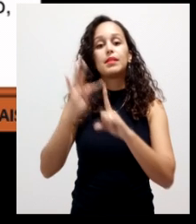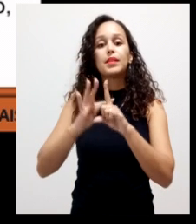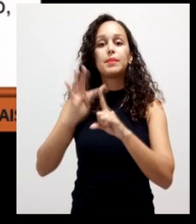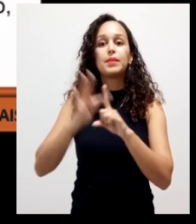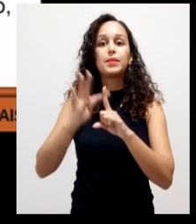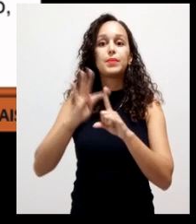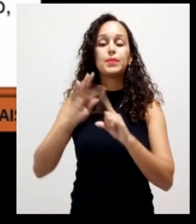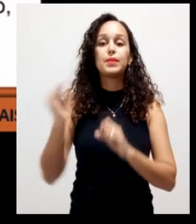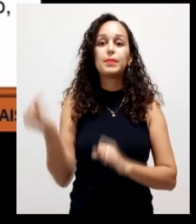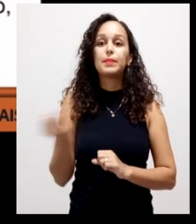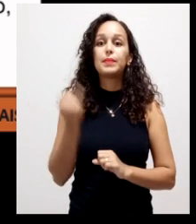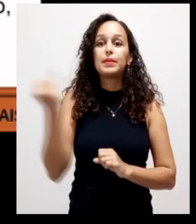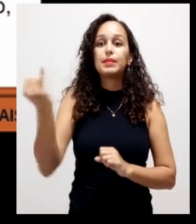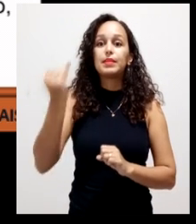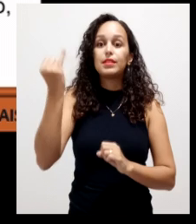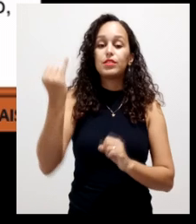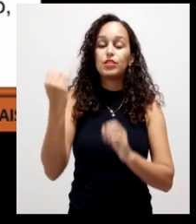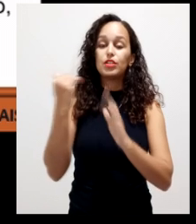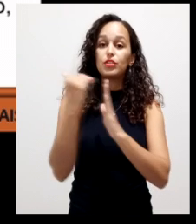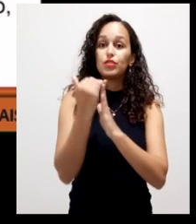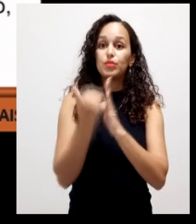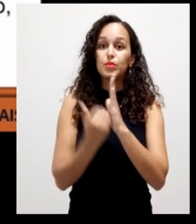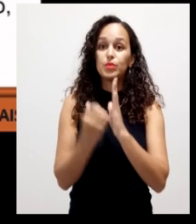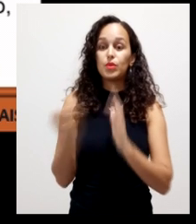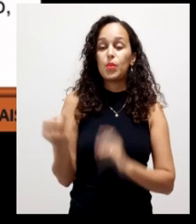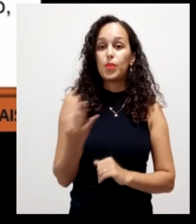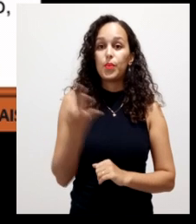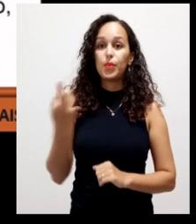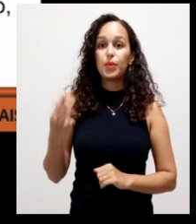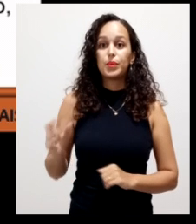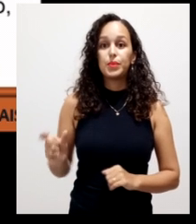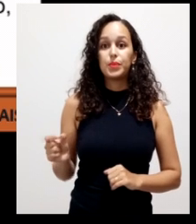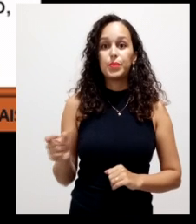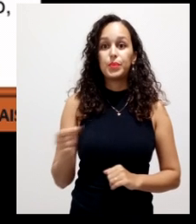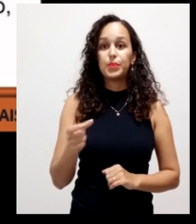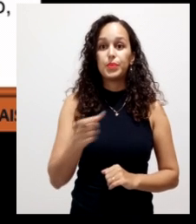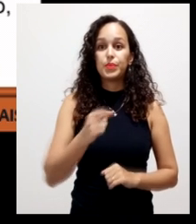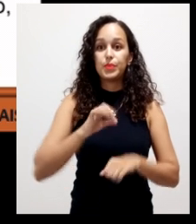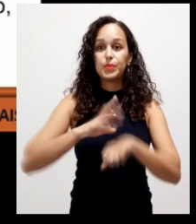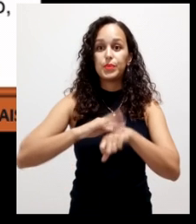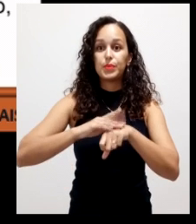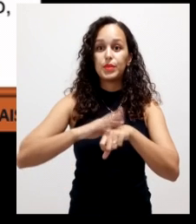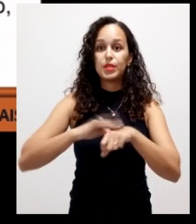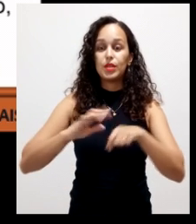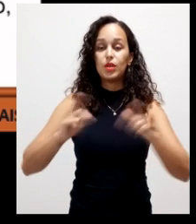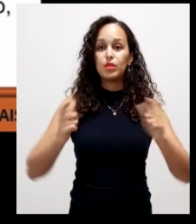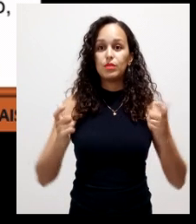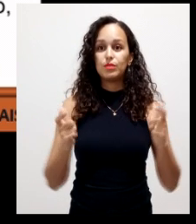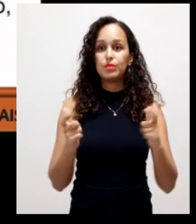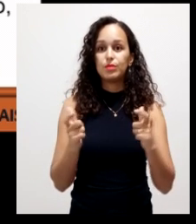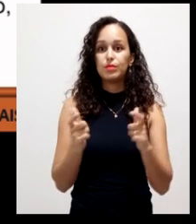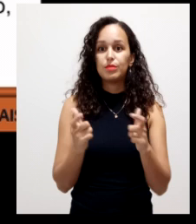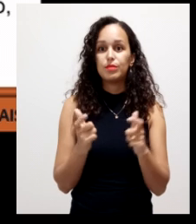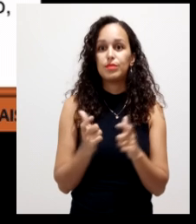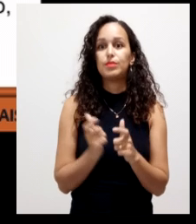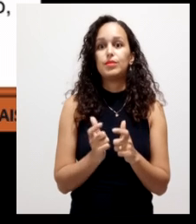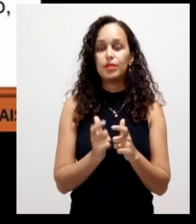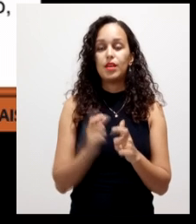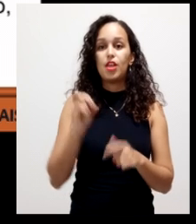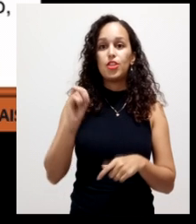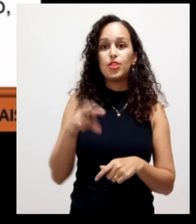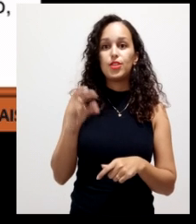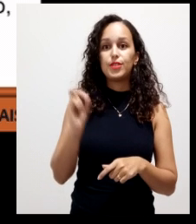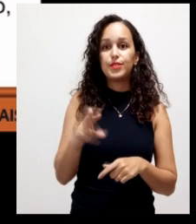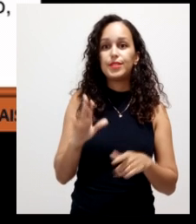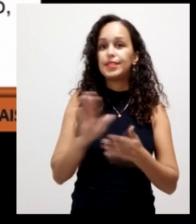importante para diminuir a quantidade de organismos e micro-organismos endopatogênicos vai deixar esse material livre